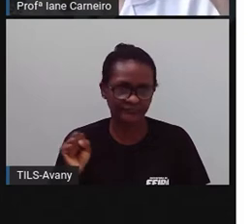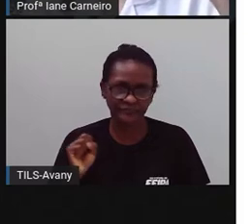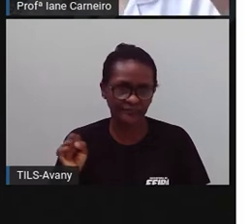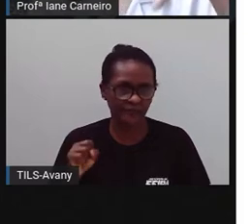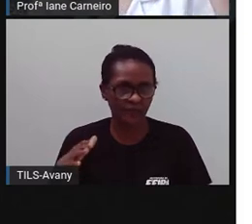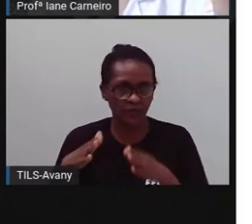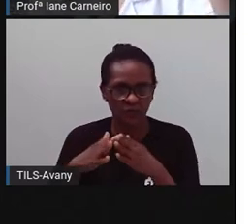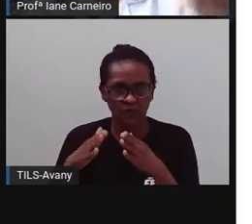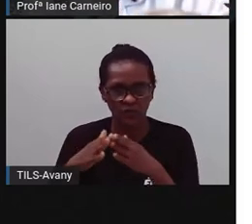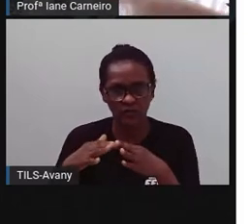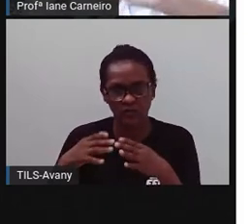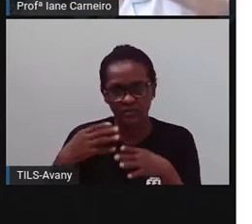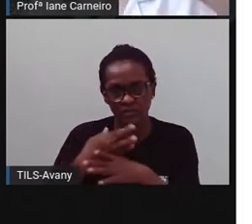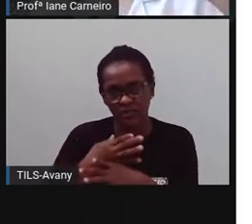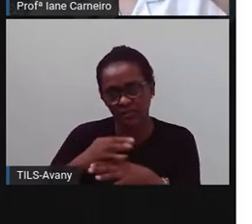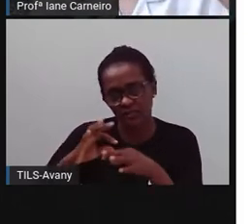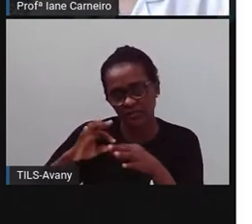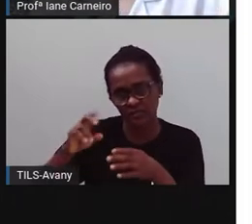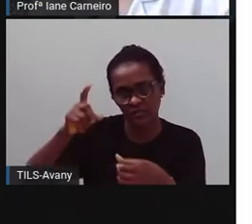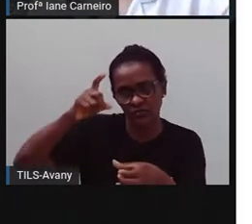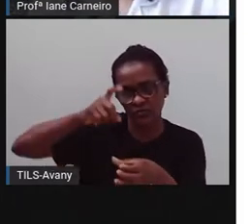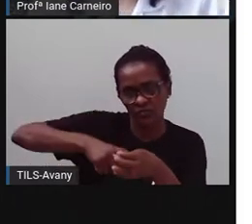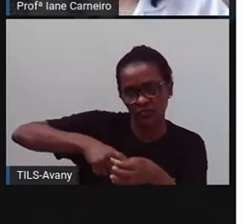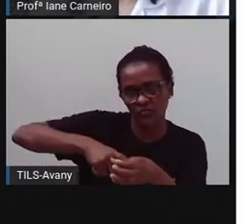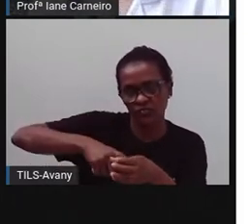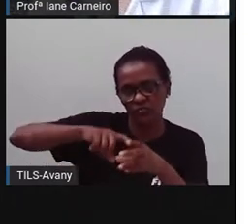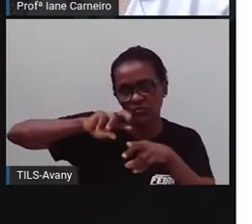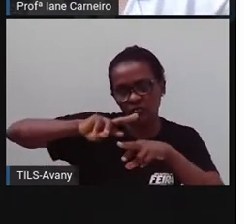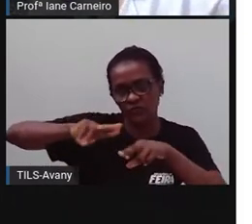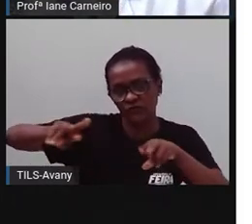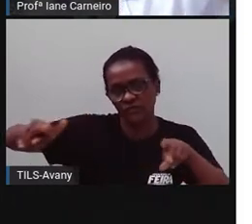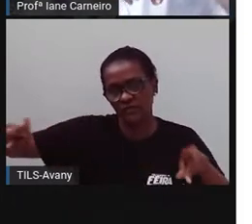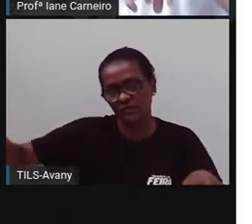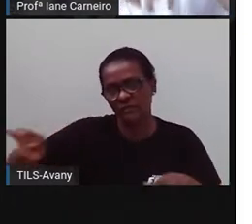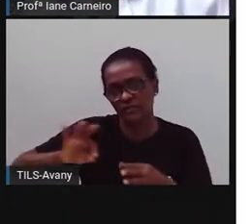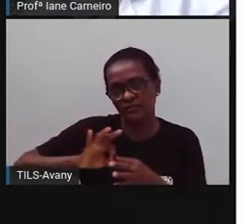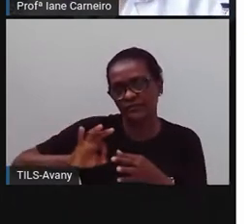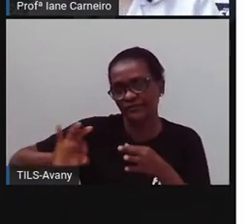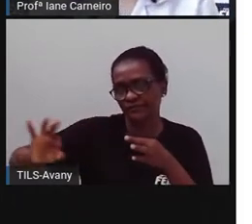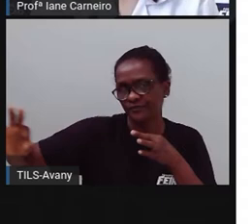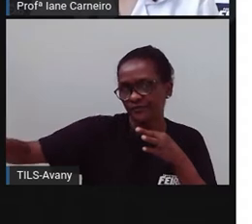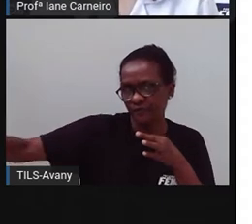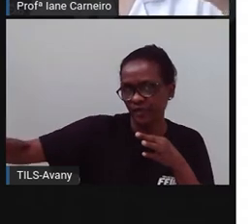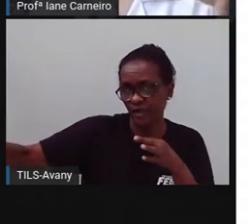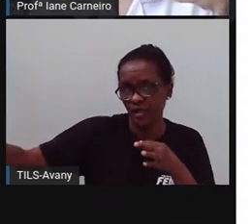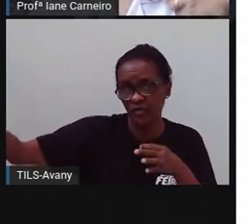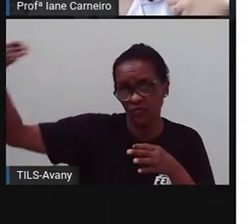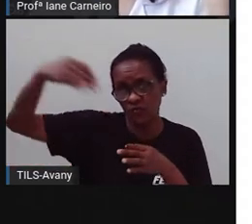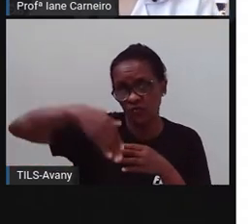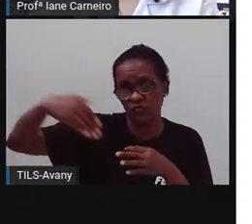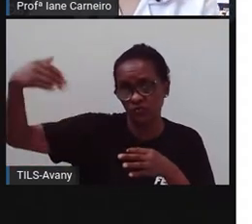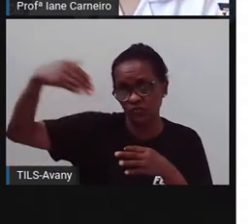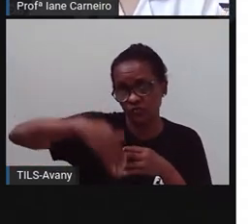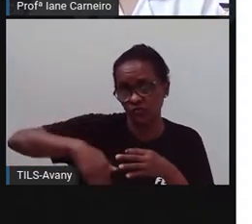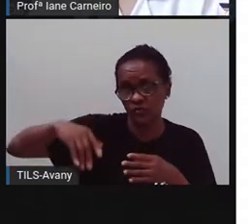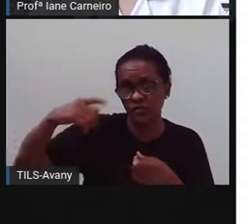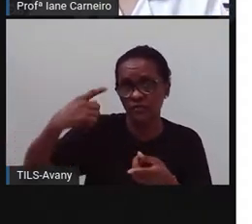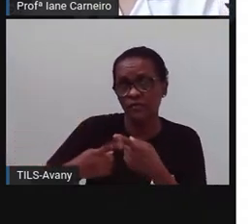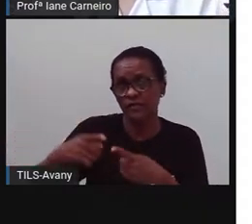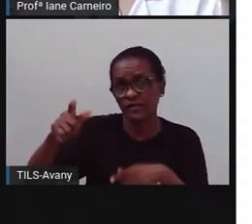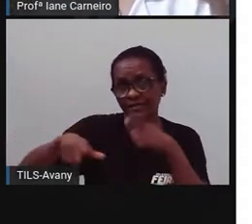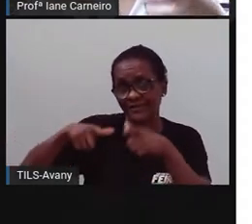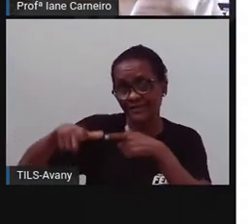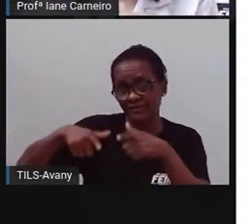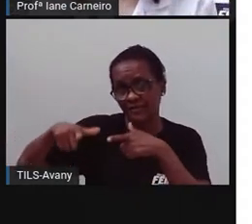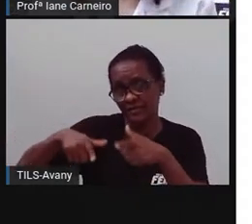Estevão, moram em Humildes, moram em Serrinha, mas vêm aqui pra Feira pra trabalhar. Assim também como tem pessoas